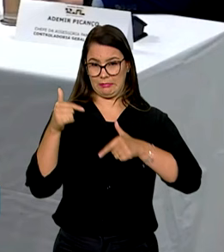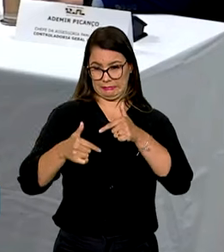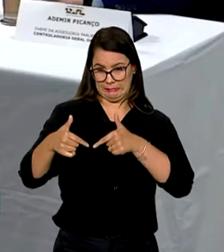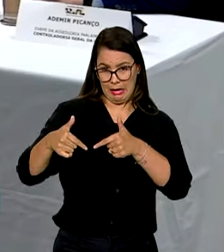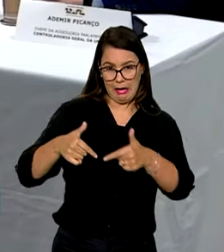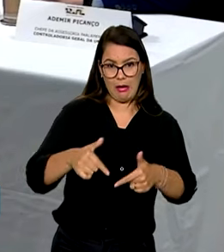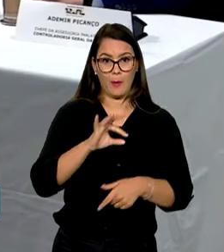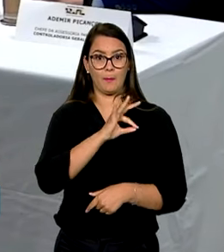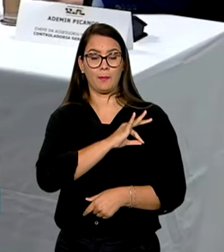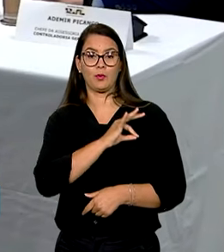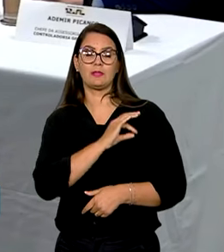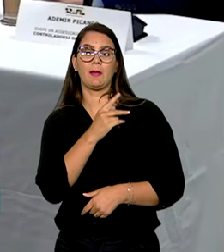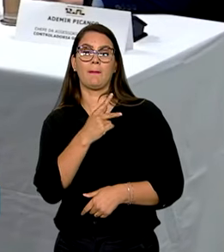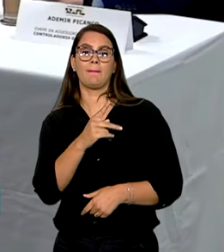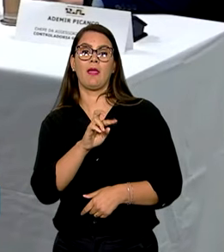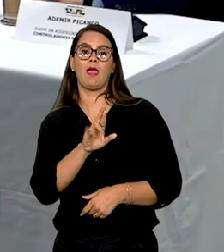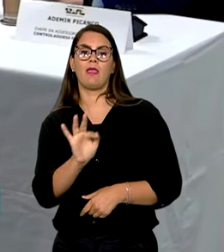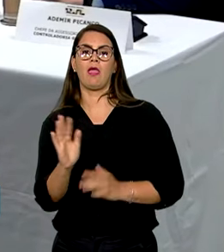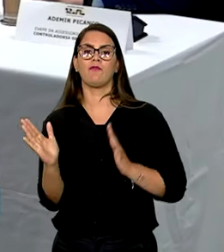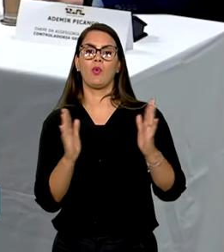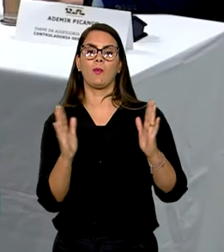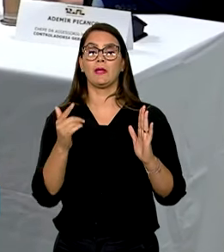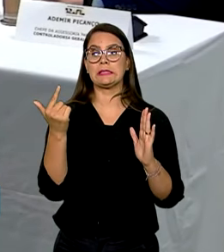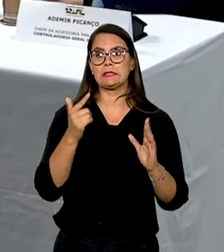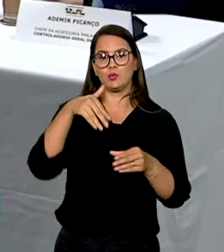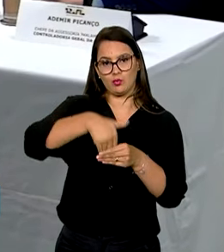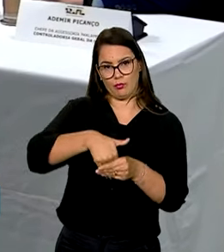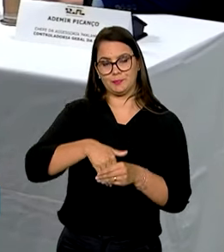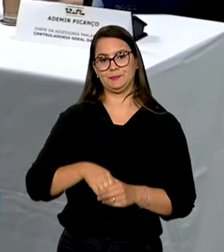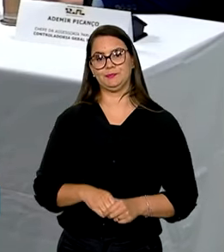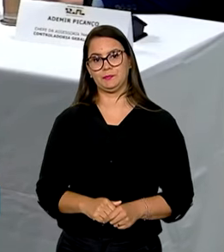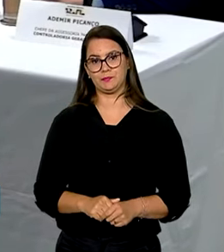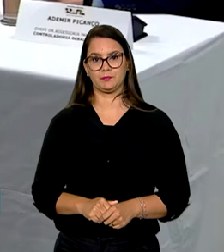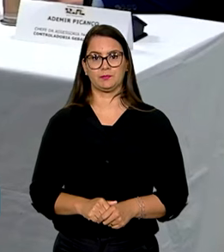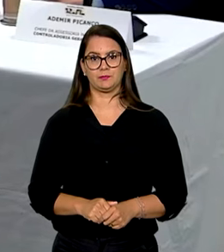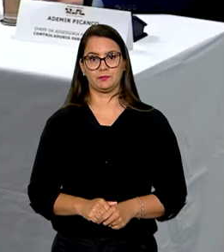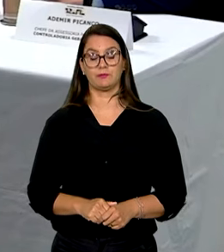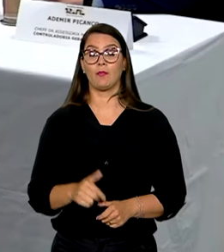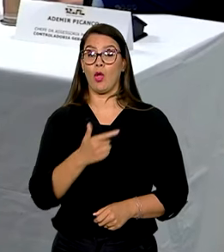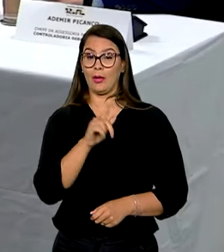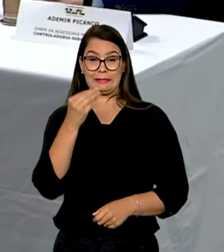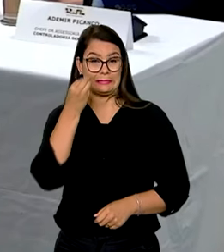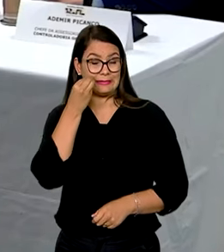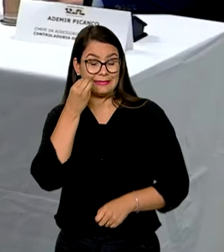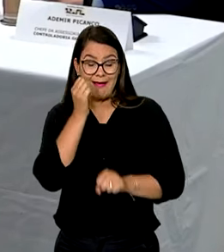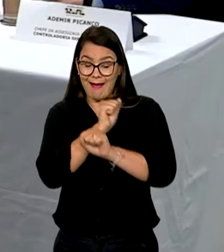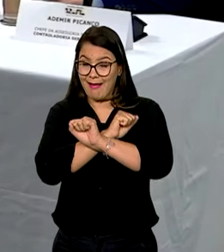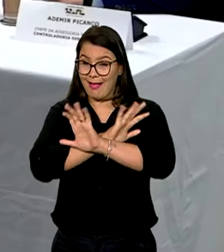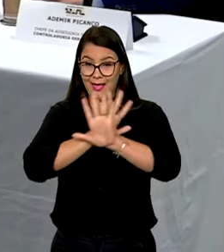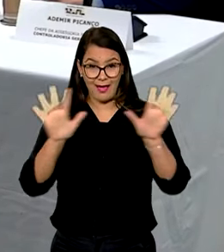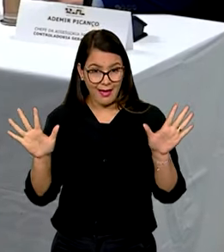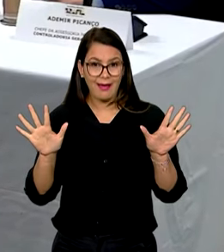da Polícia Rodoviária Federal durante o segundo turno das eleições. Outra tentativa explícita